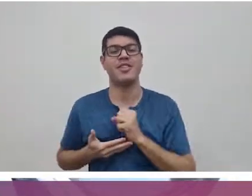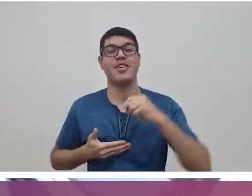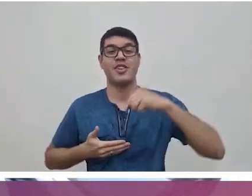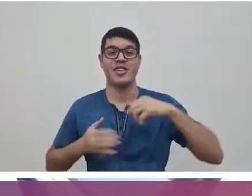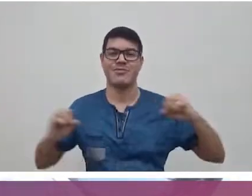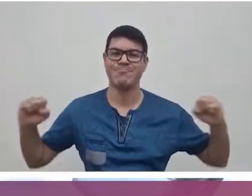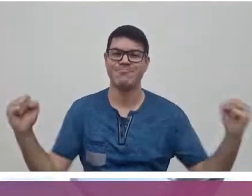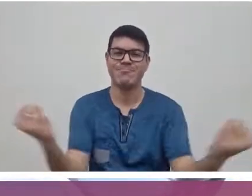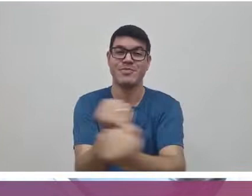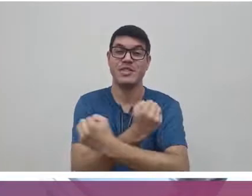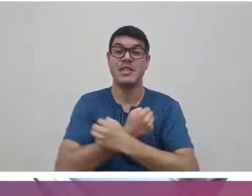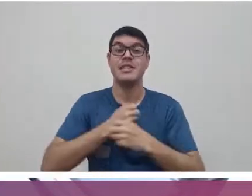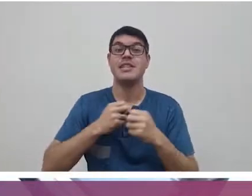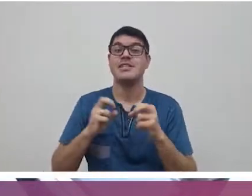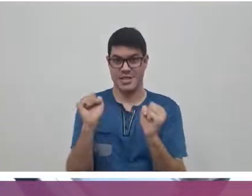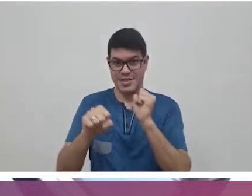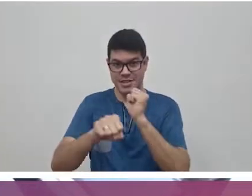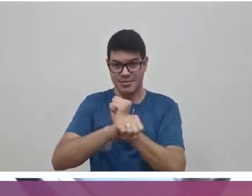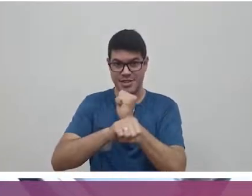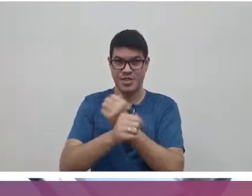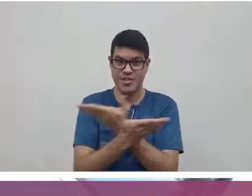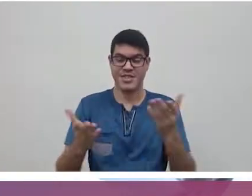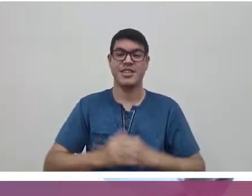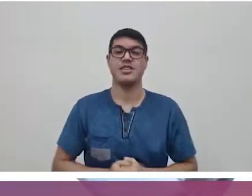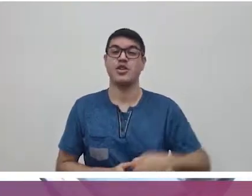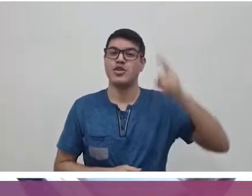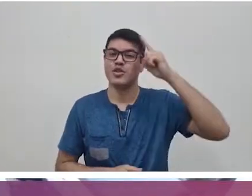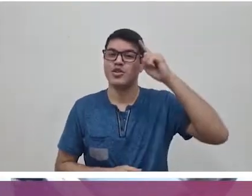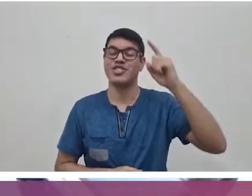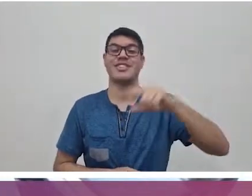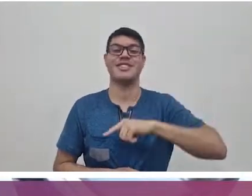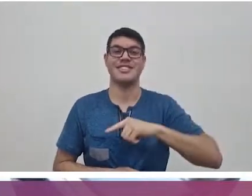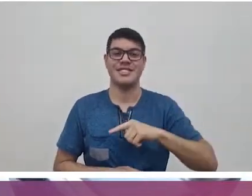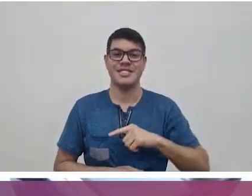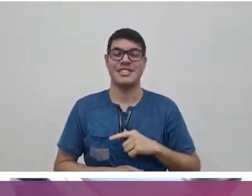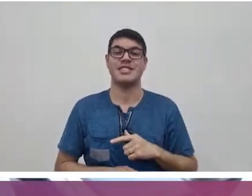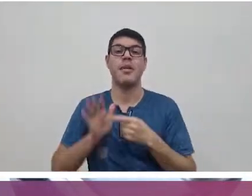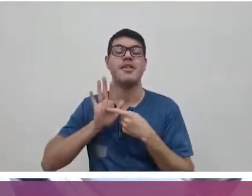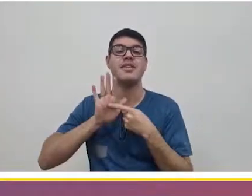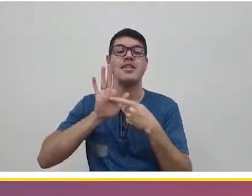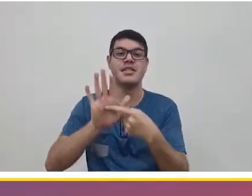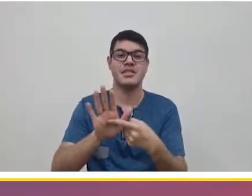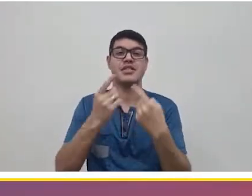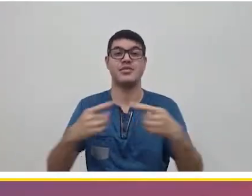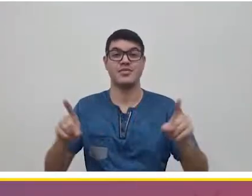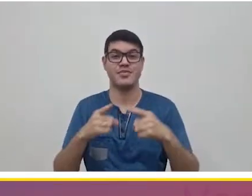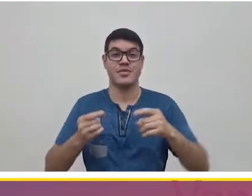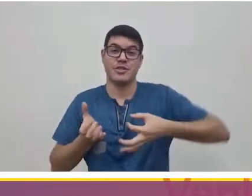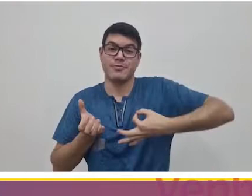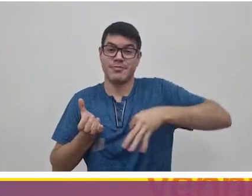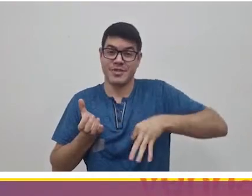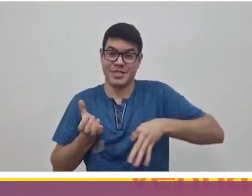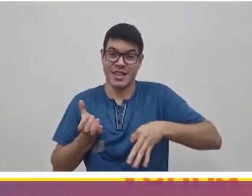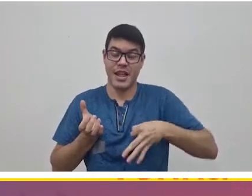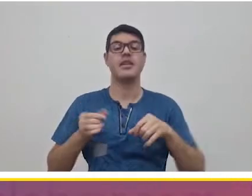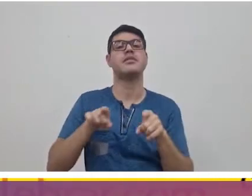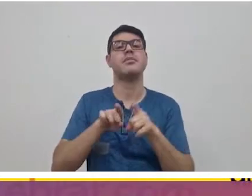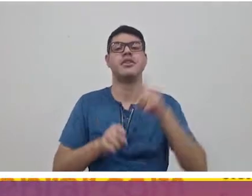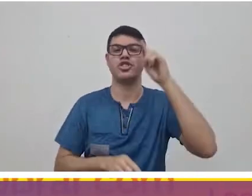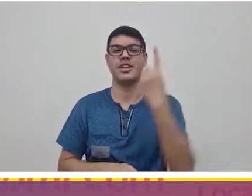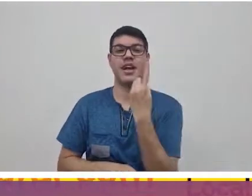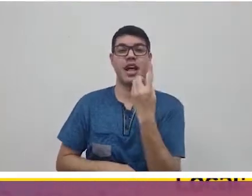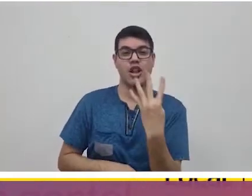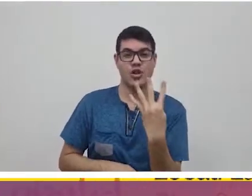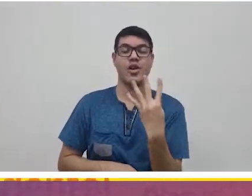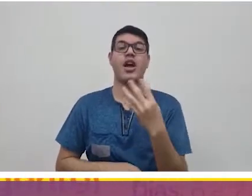do dia 15, trazendo amor para a gente também porque nós vamos estar de braços abertos esperando vocês. Todos os dias haverá apresentações